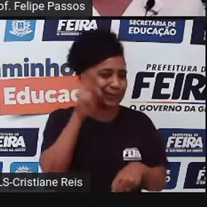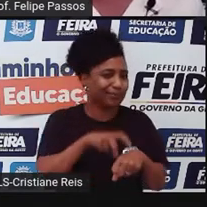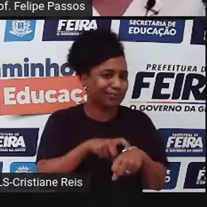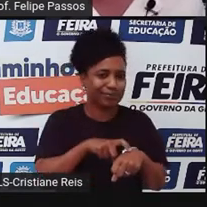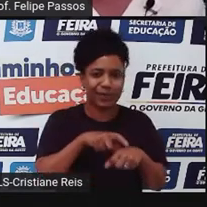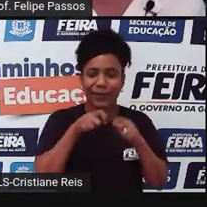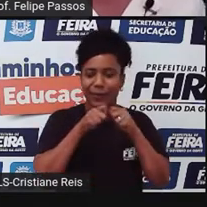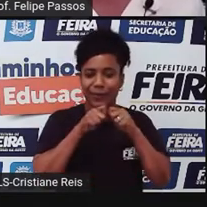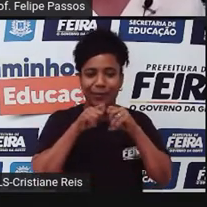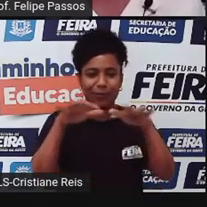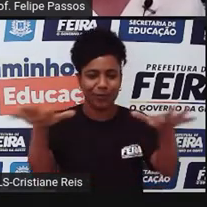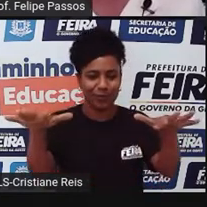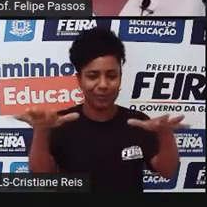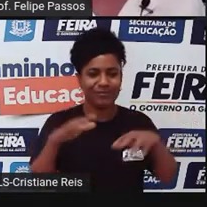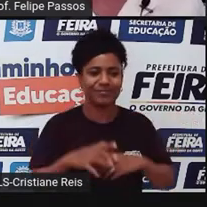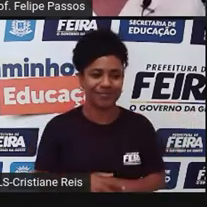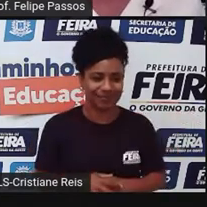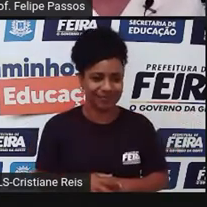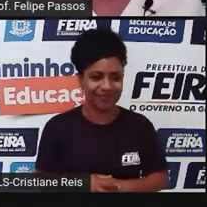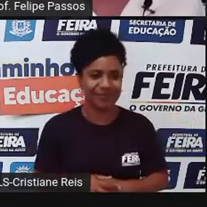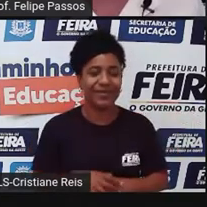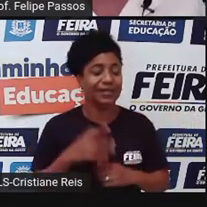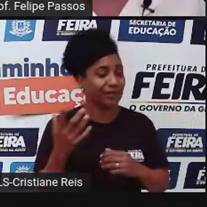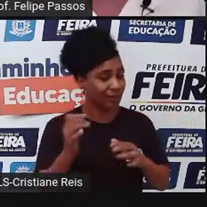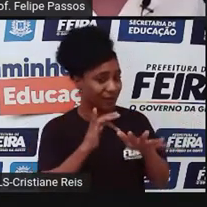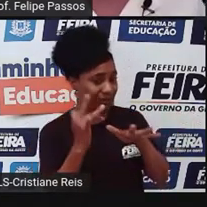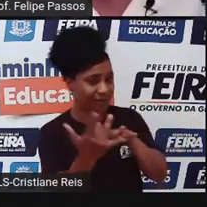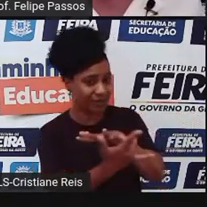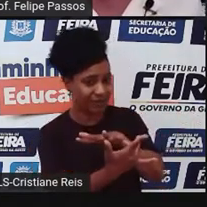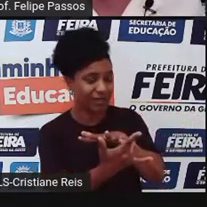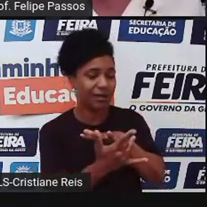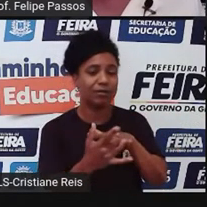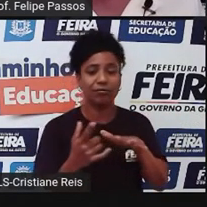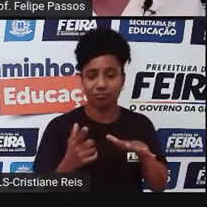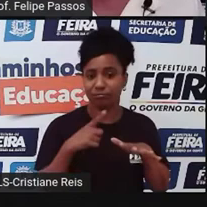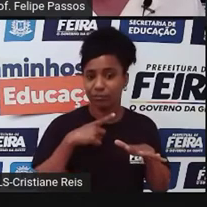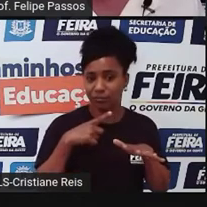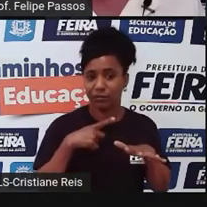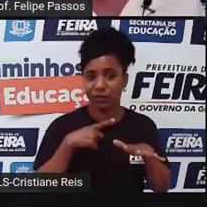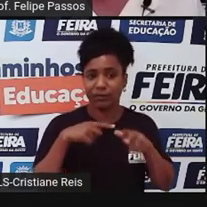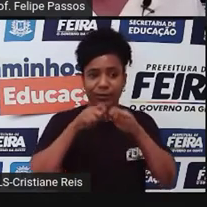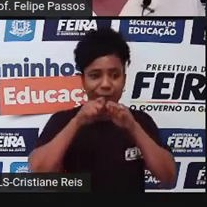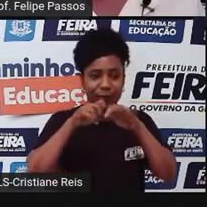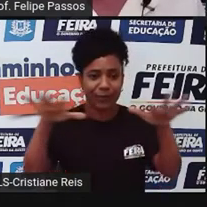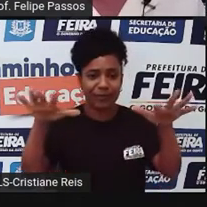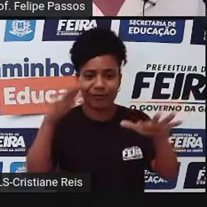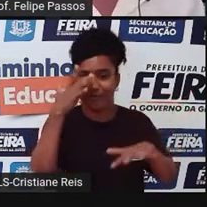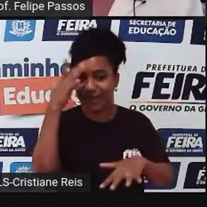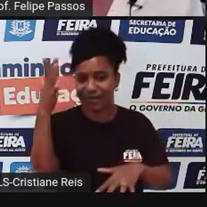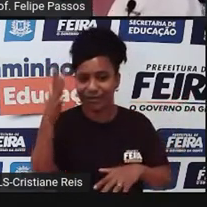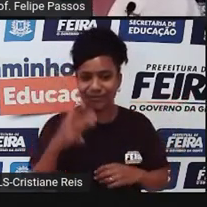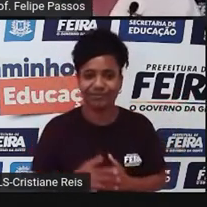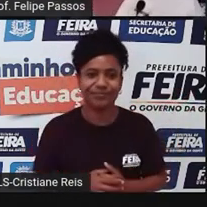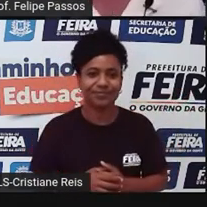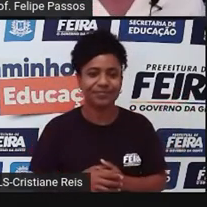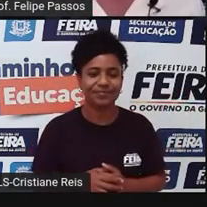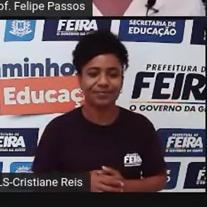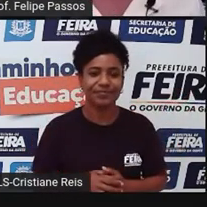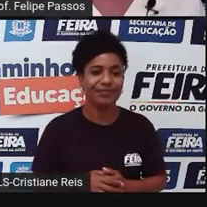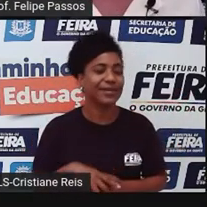conteúdos virais são uma característica das redes sociais e da internet. E aí,